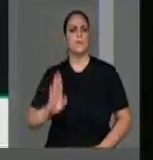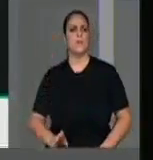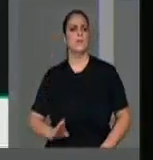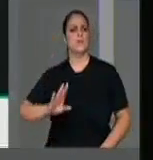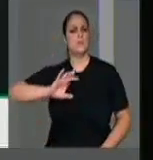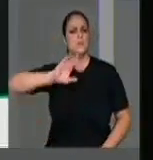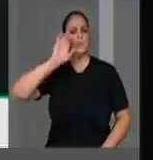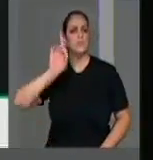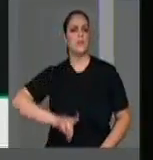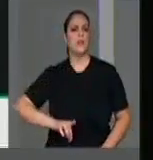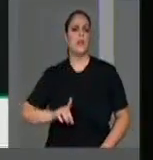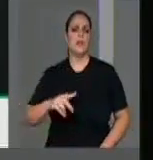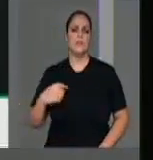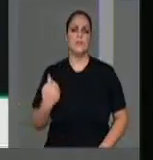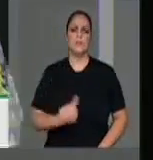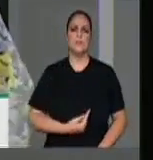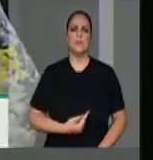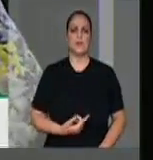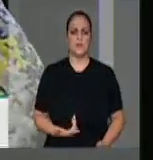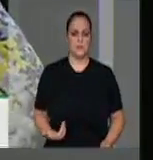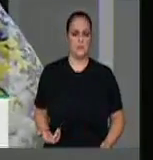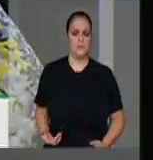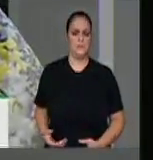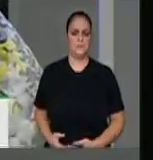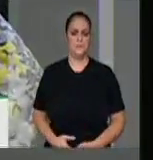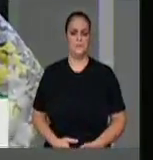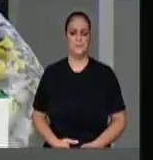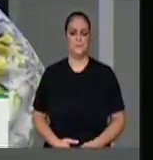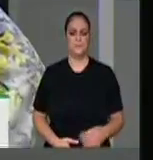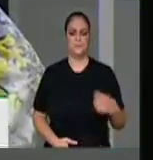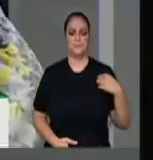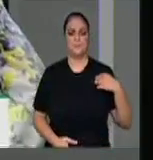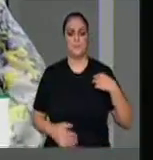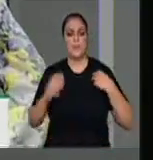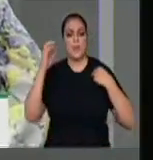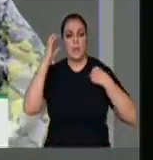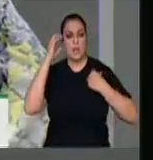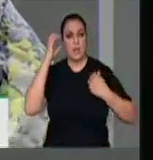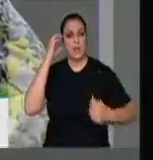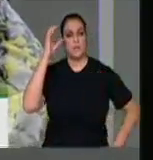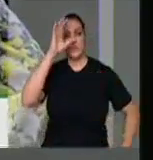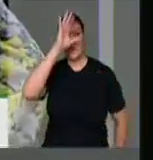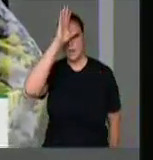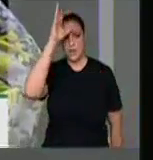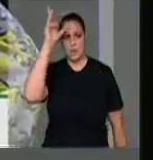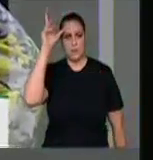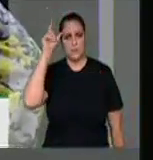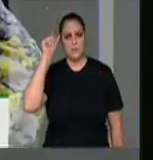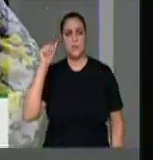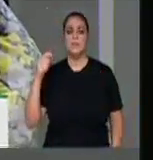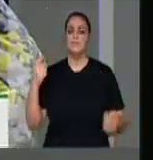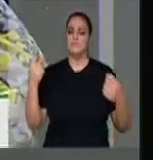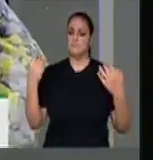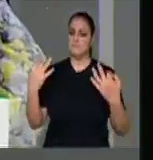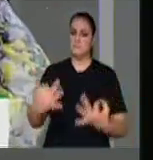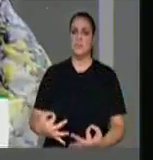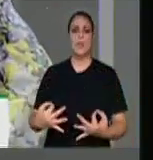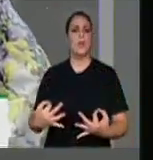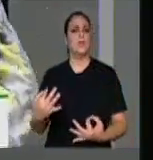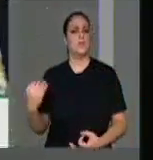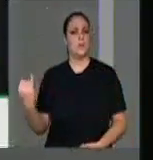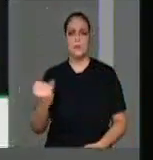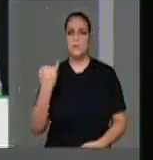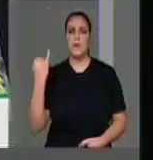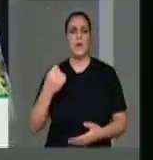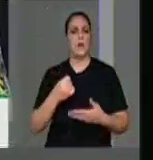dos direitos e do nosso patrimônio nacional. Enfim, a Rádio Nacional da Amazônia cumpre enorme